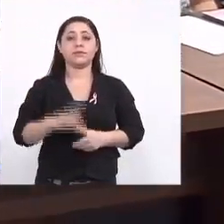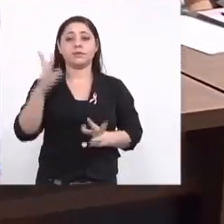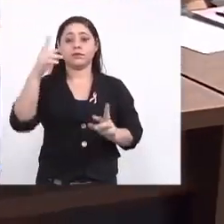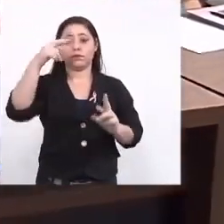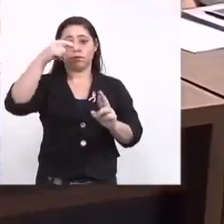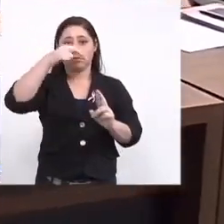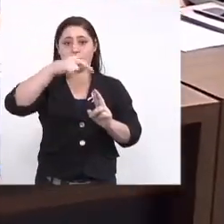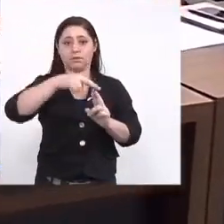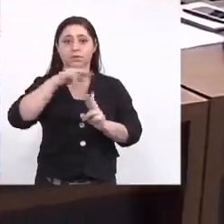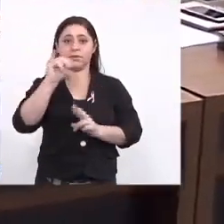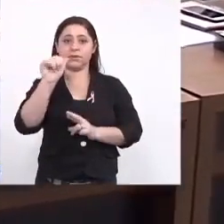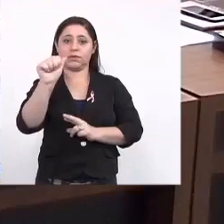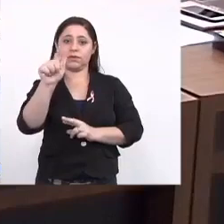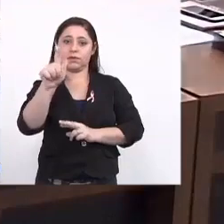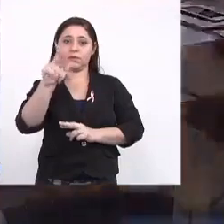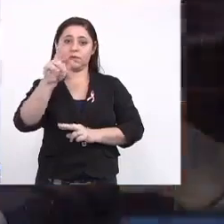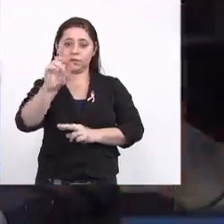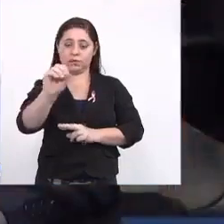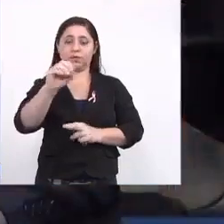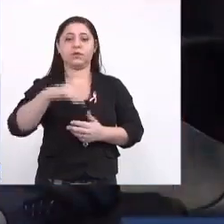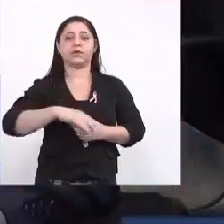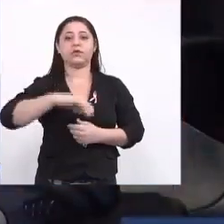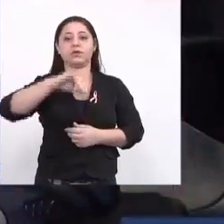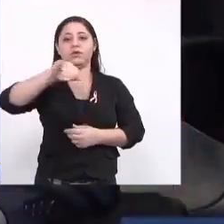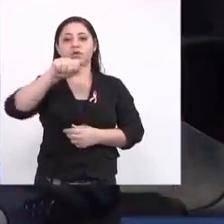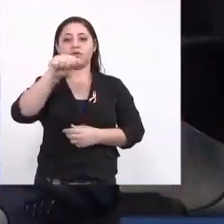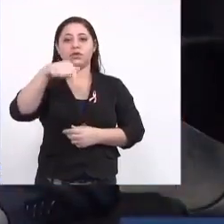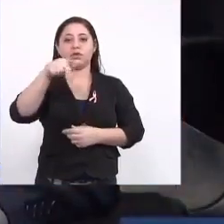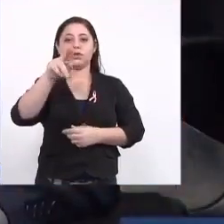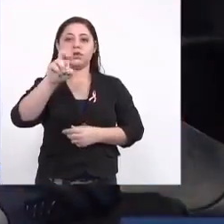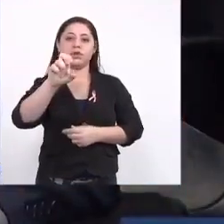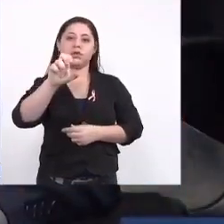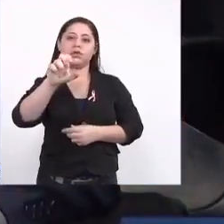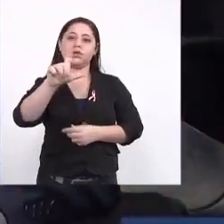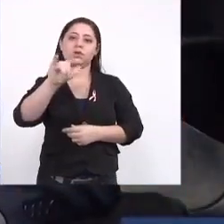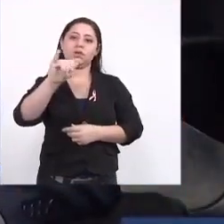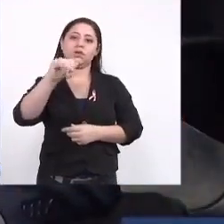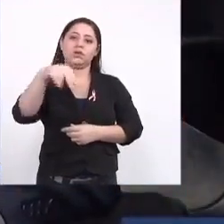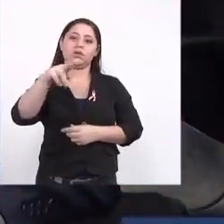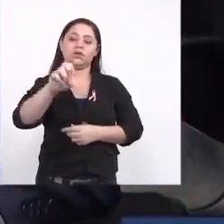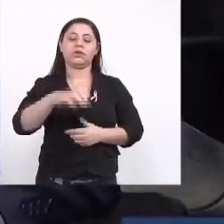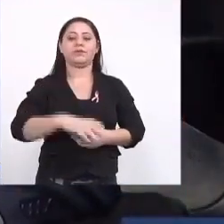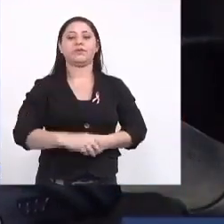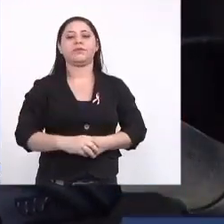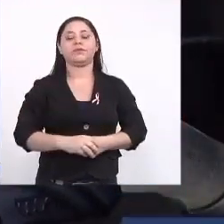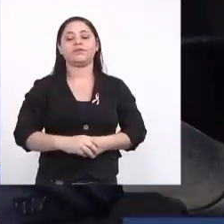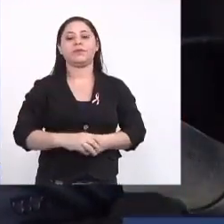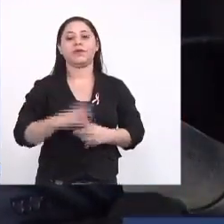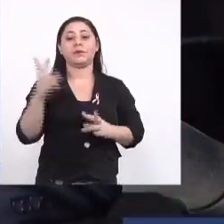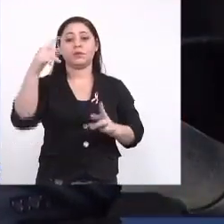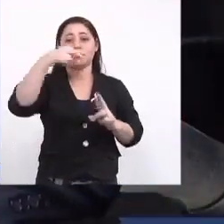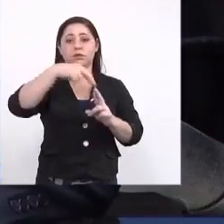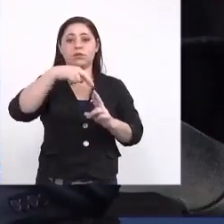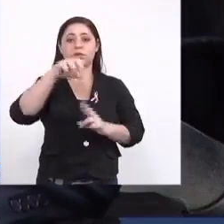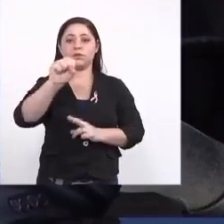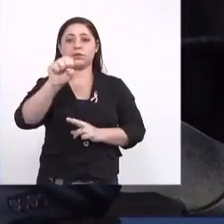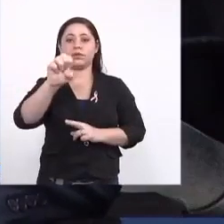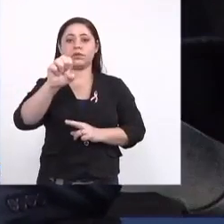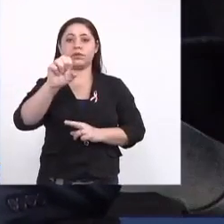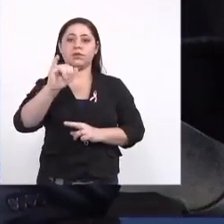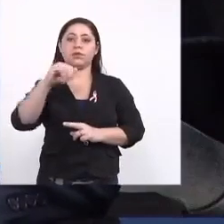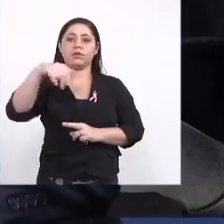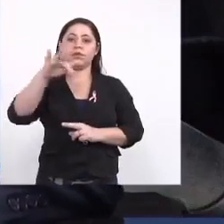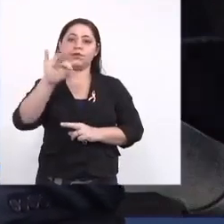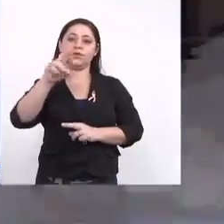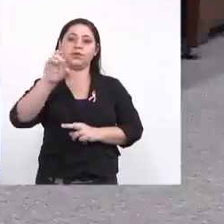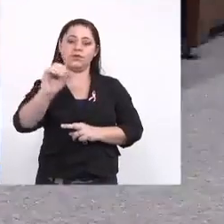representando o Iagro, a Jaqueline Marques de Oliveira, representando a Seminfra, o Jaime Douglas